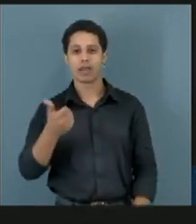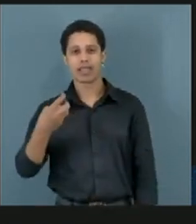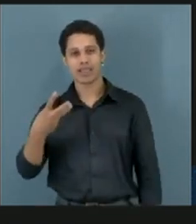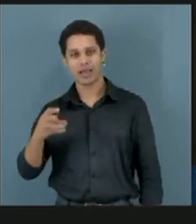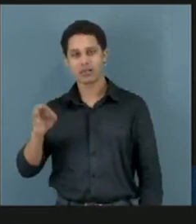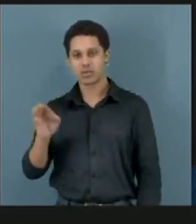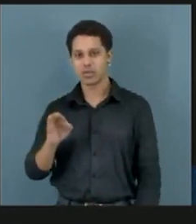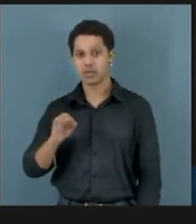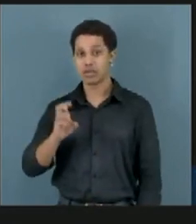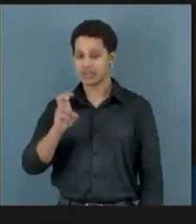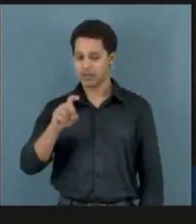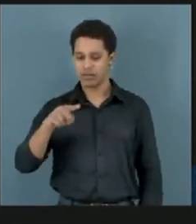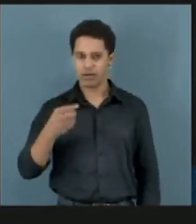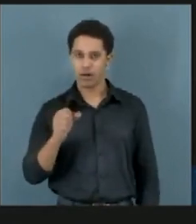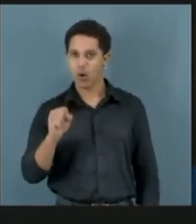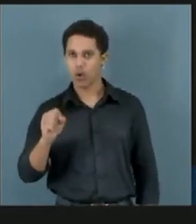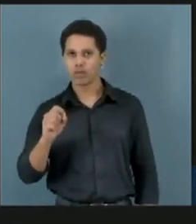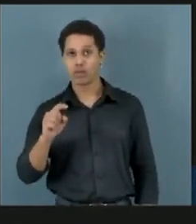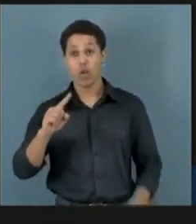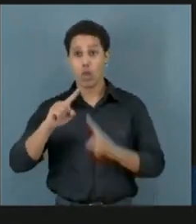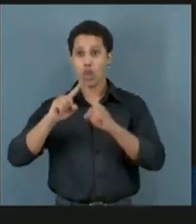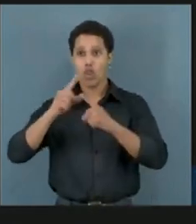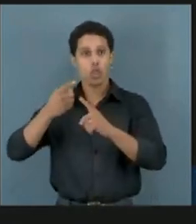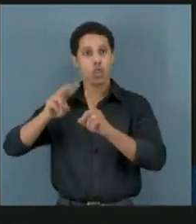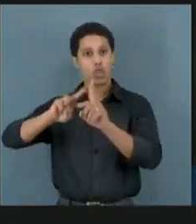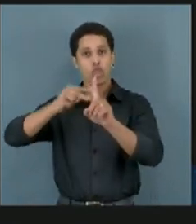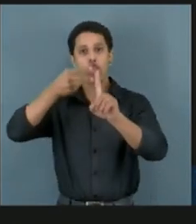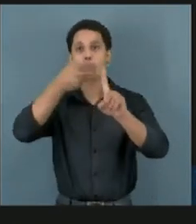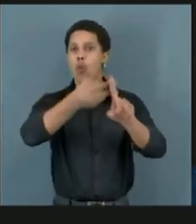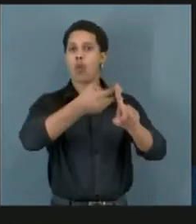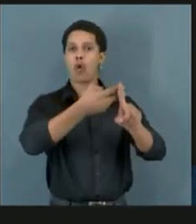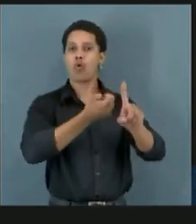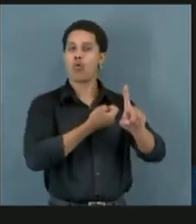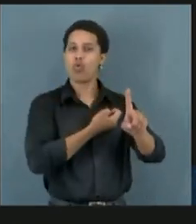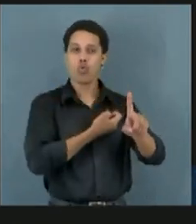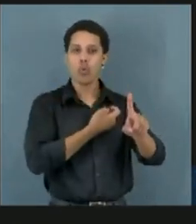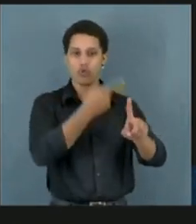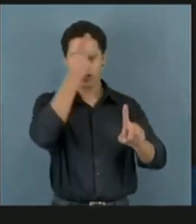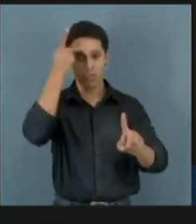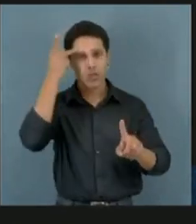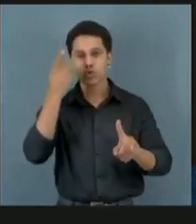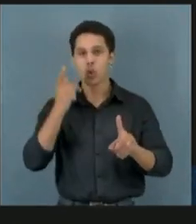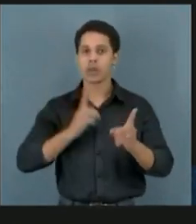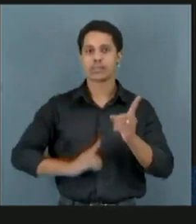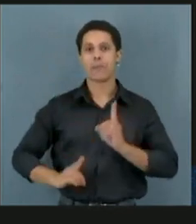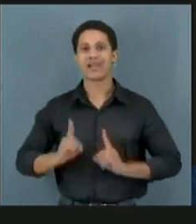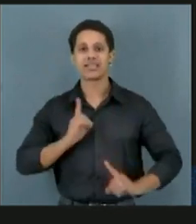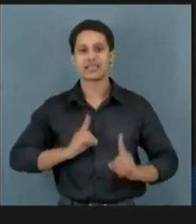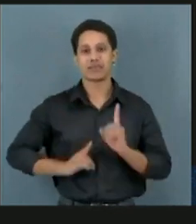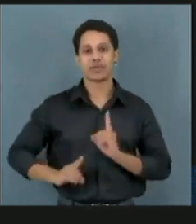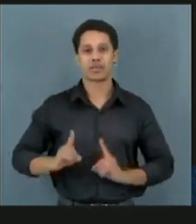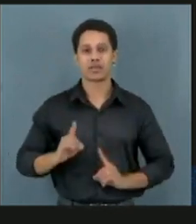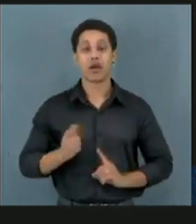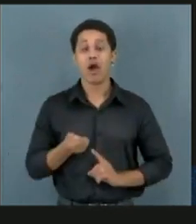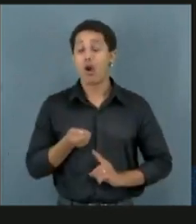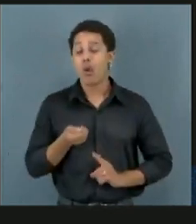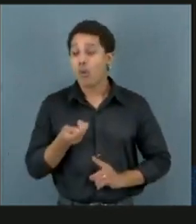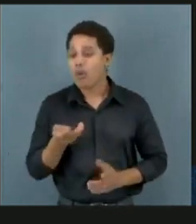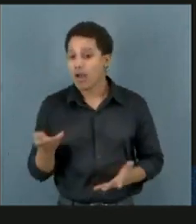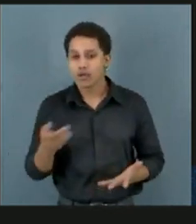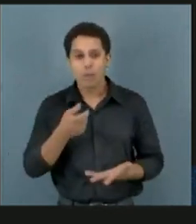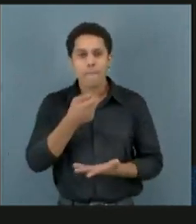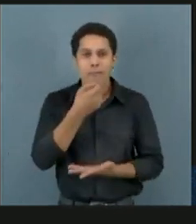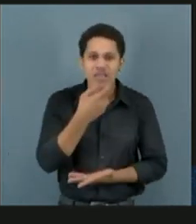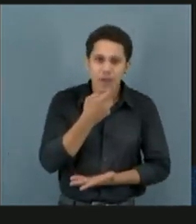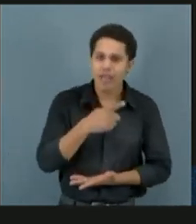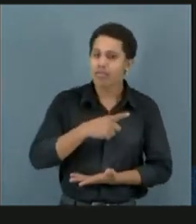,8% para 11,3%. Dobrou o número de pessoas depressivas. Quantos medicamentos que nós temos para